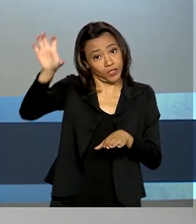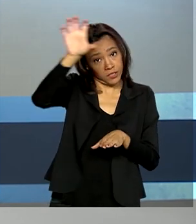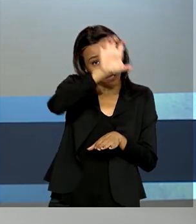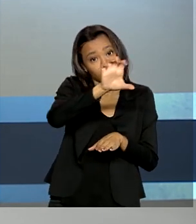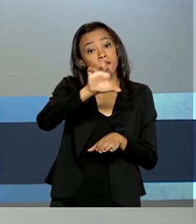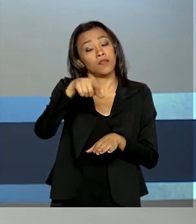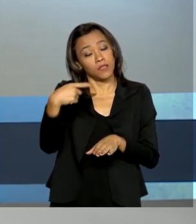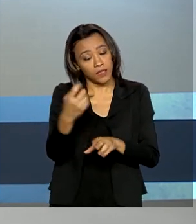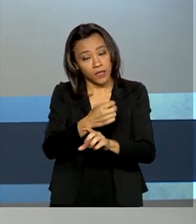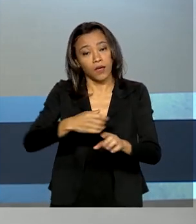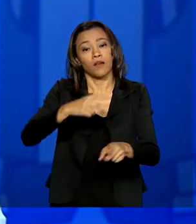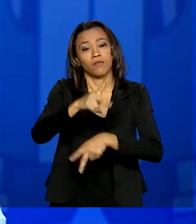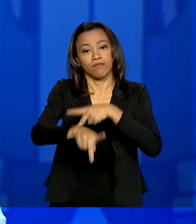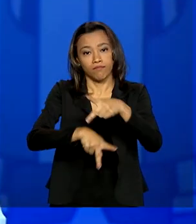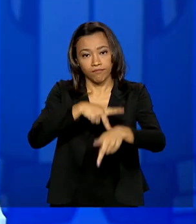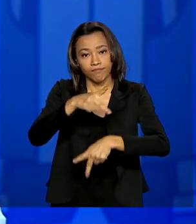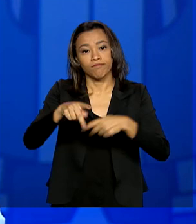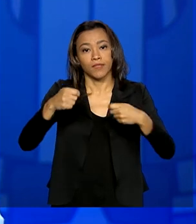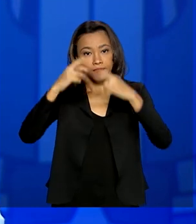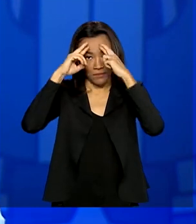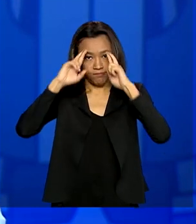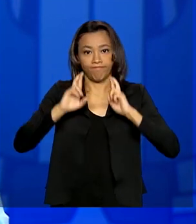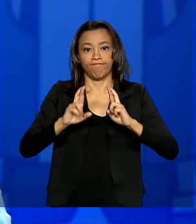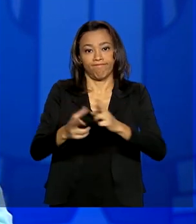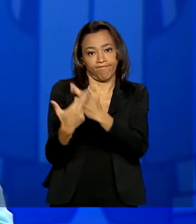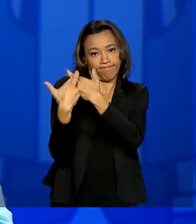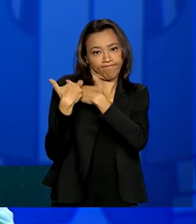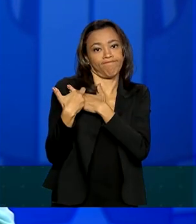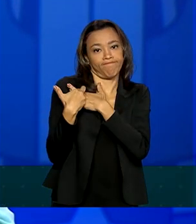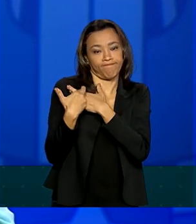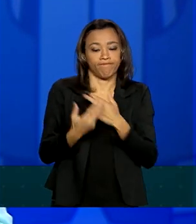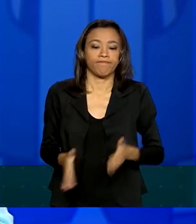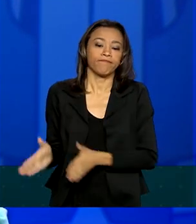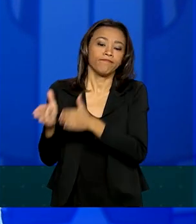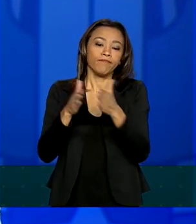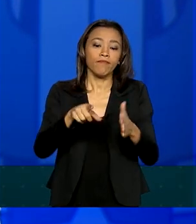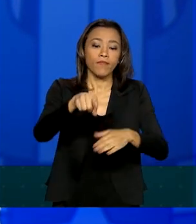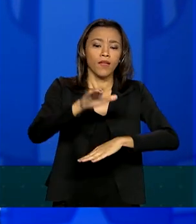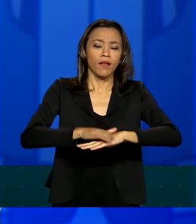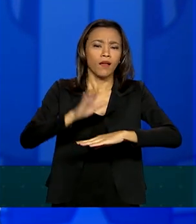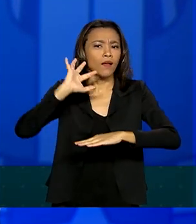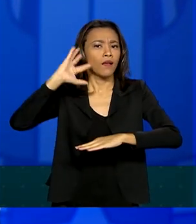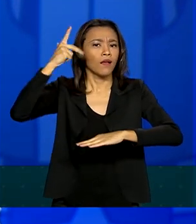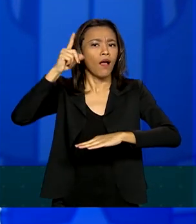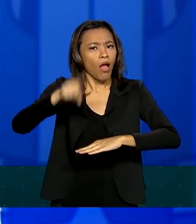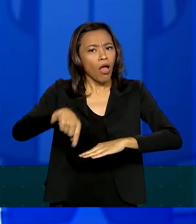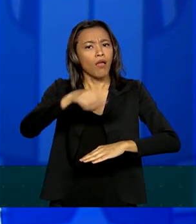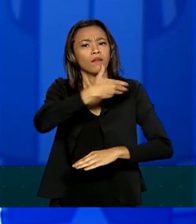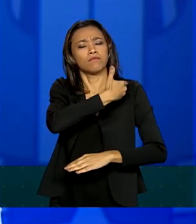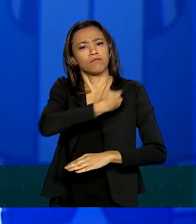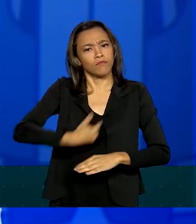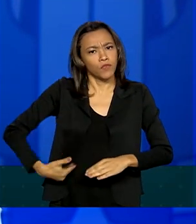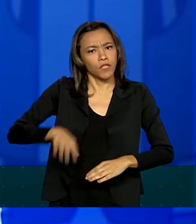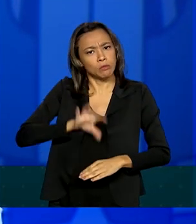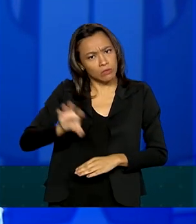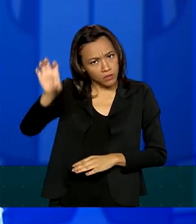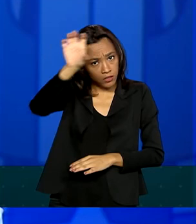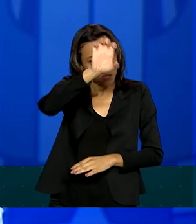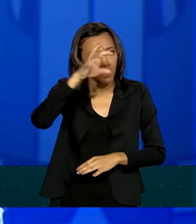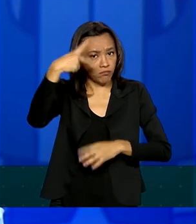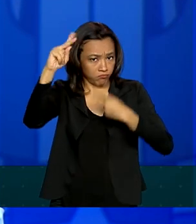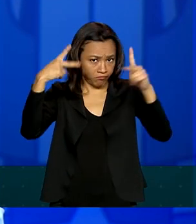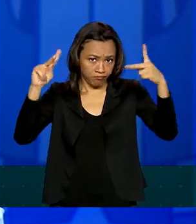fazer a sua parte. A decisão é sempre do gestor local. O momento de se realizar isto,